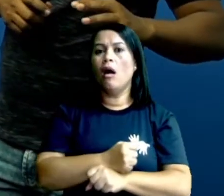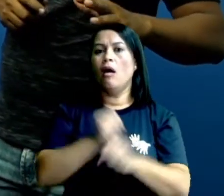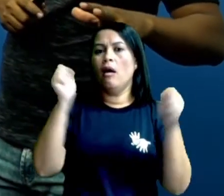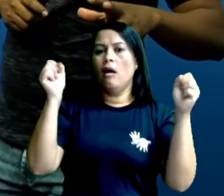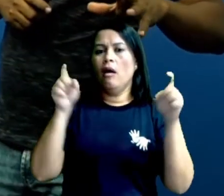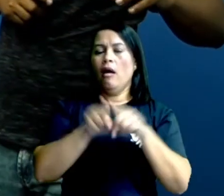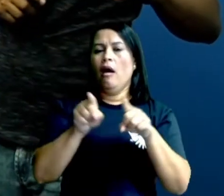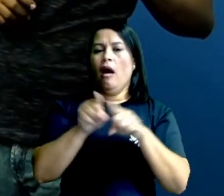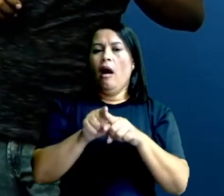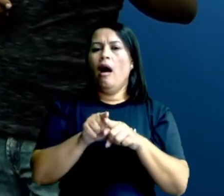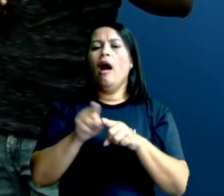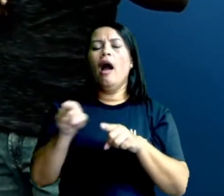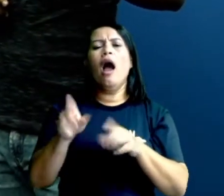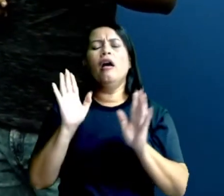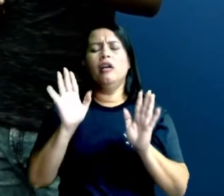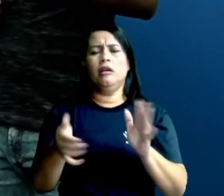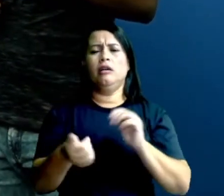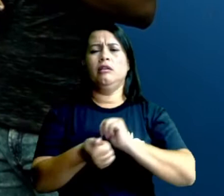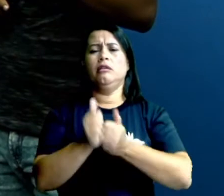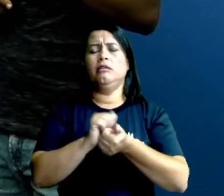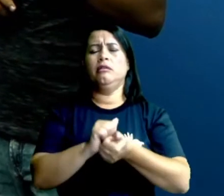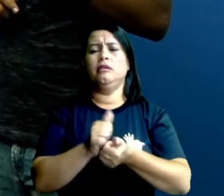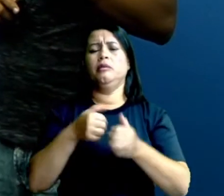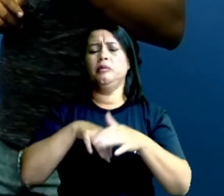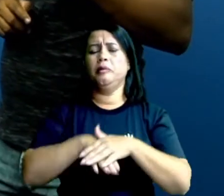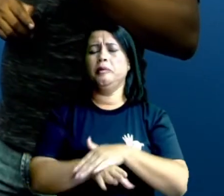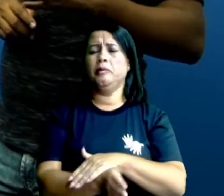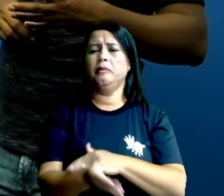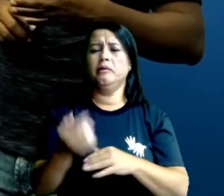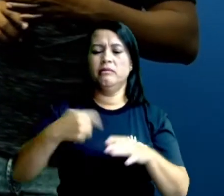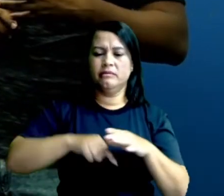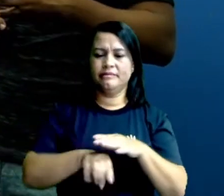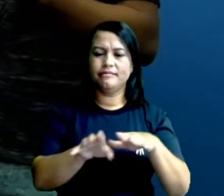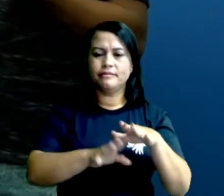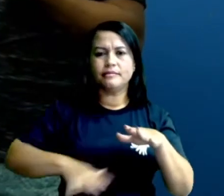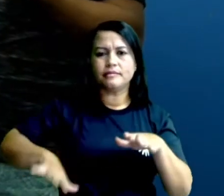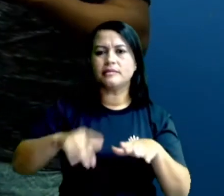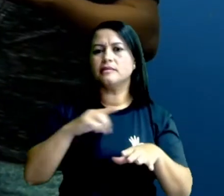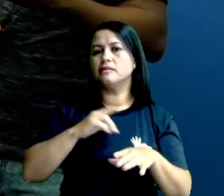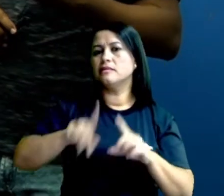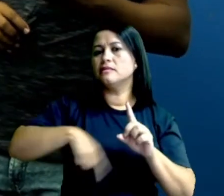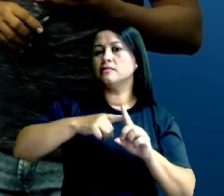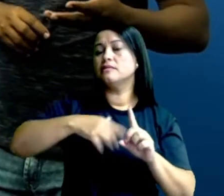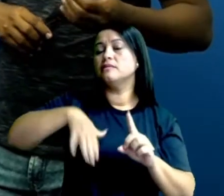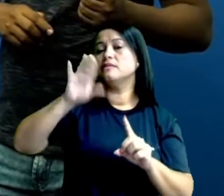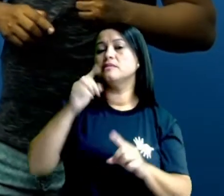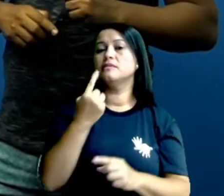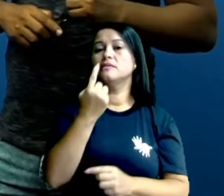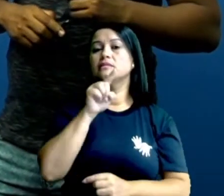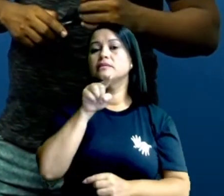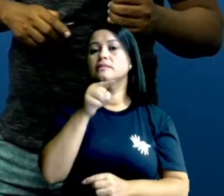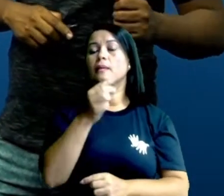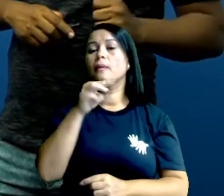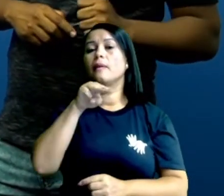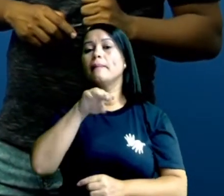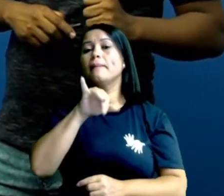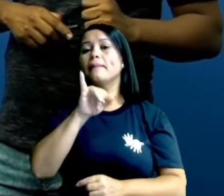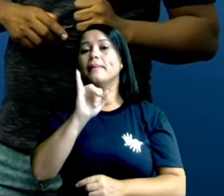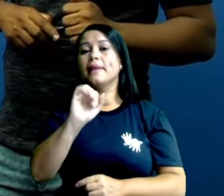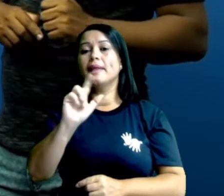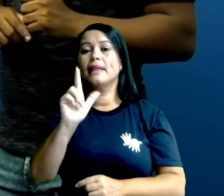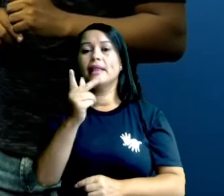ambiente. Os insetos são animais decompositores, existem mais de um milhão de espécies de